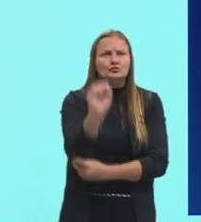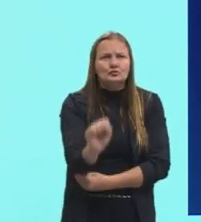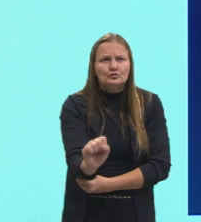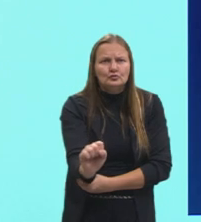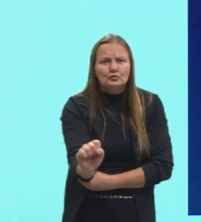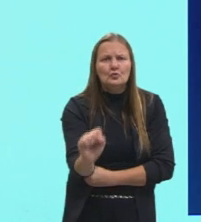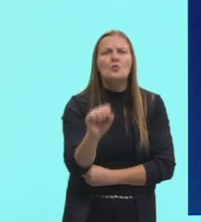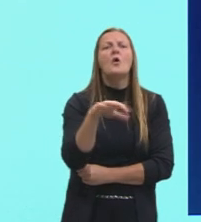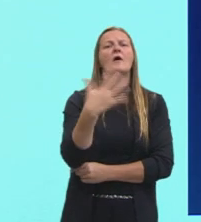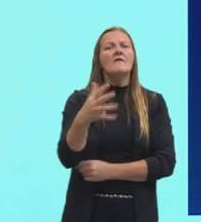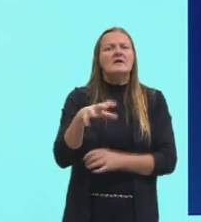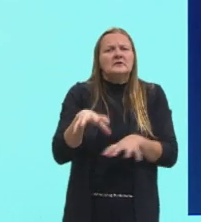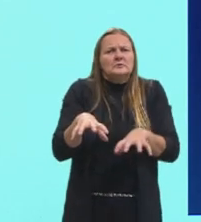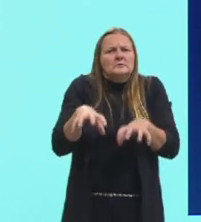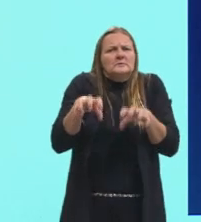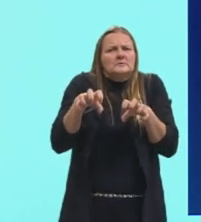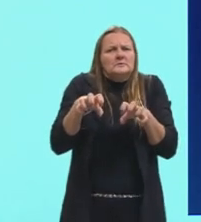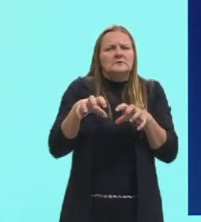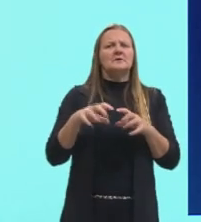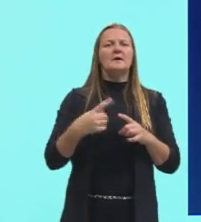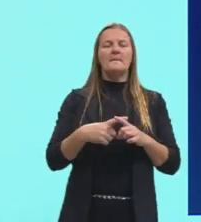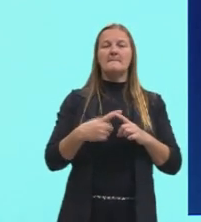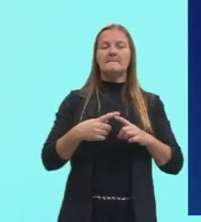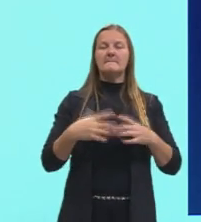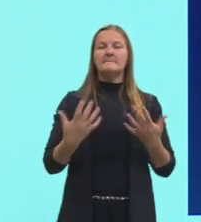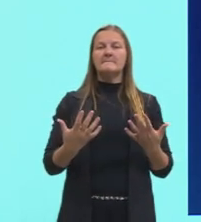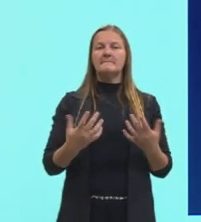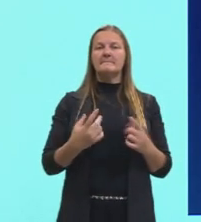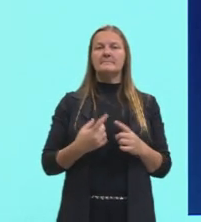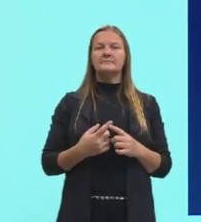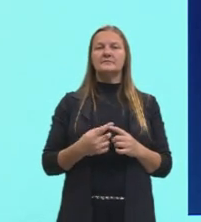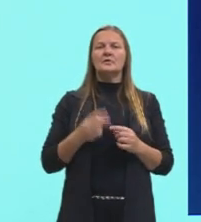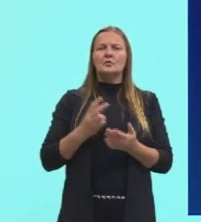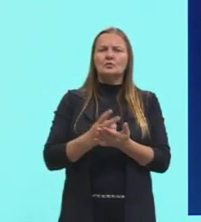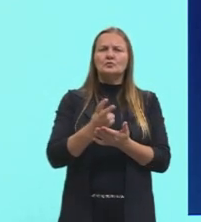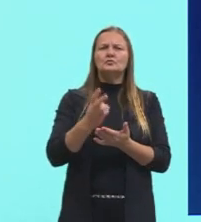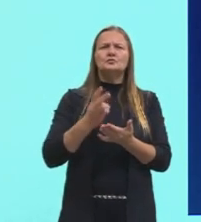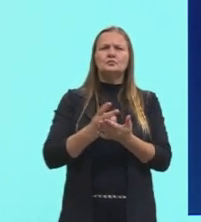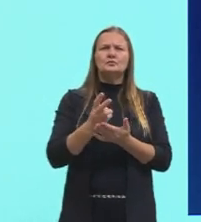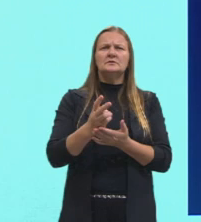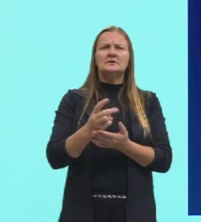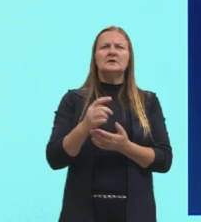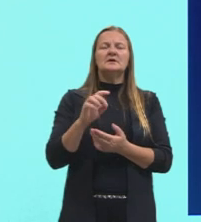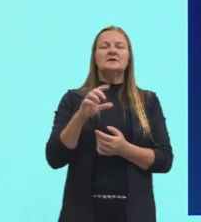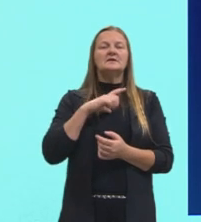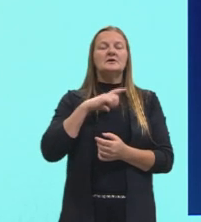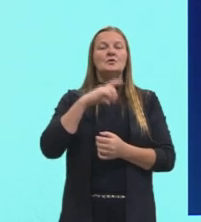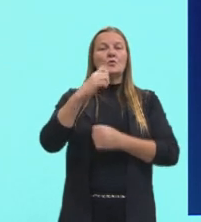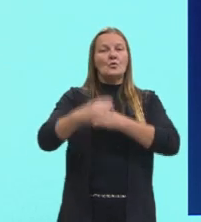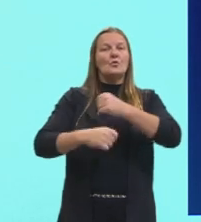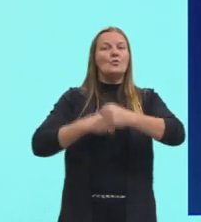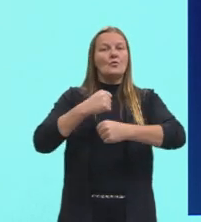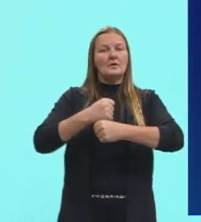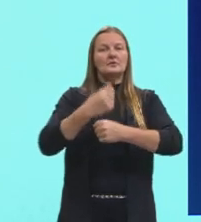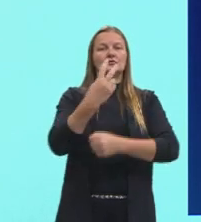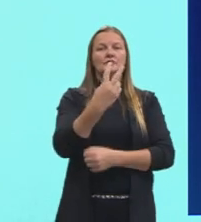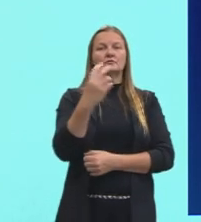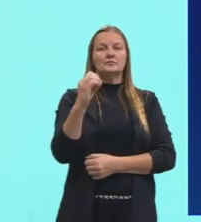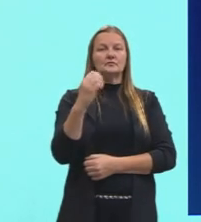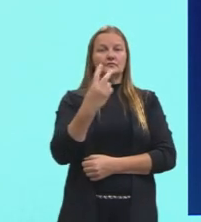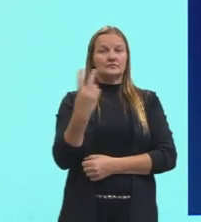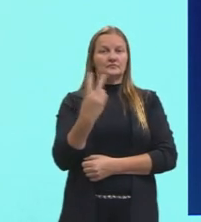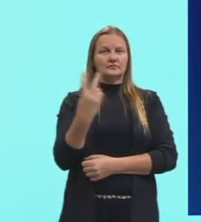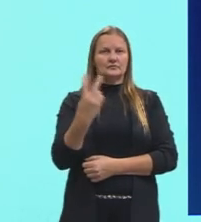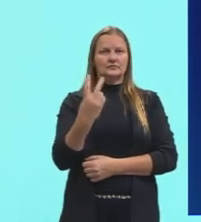de estiagem maior, e aí, gurizada, dando continuidade, nós vamos ter o ano agora, nós estamos em 2022,